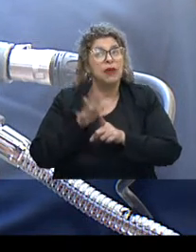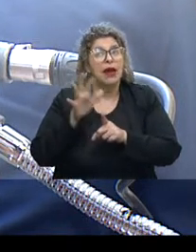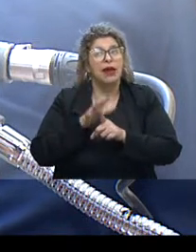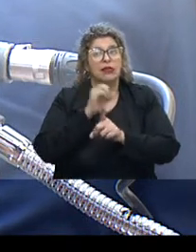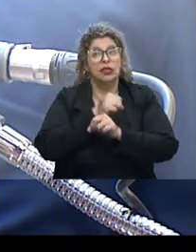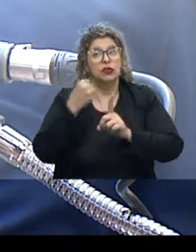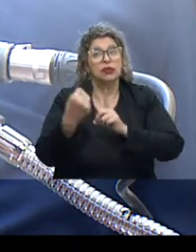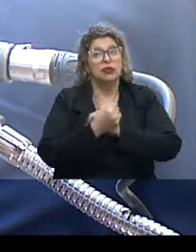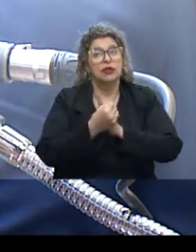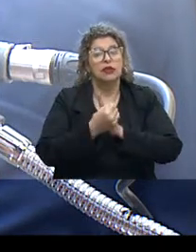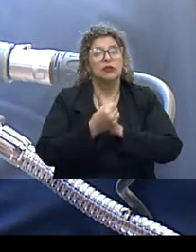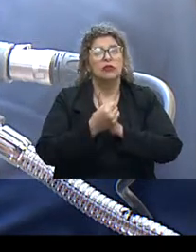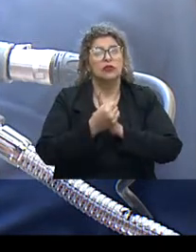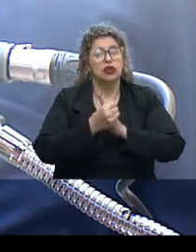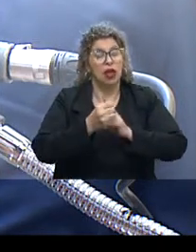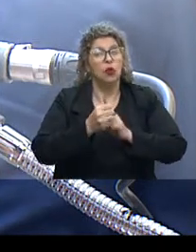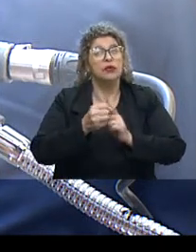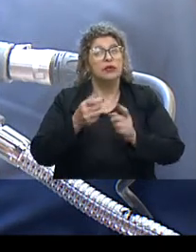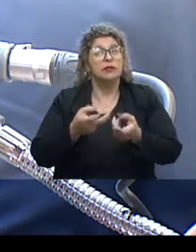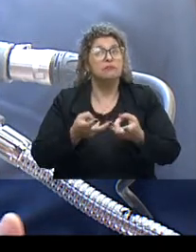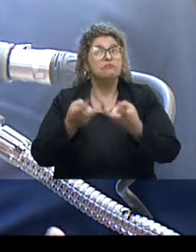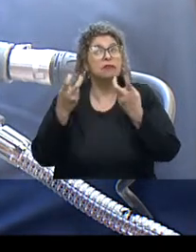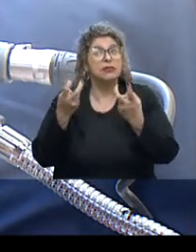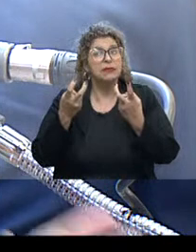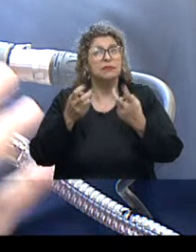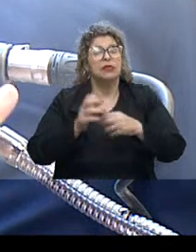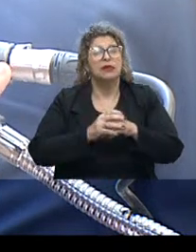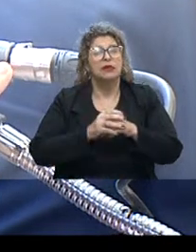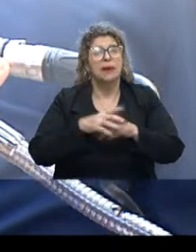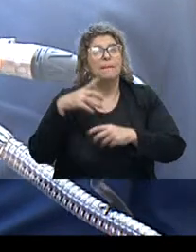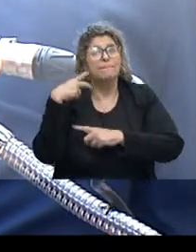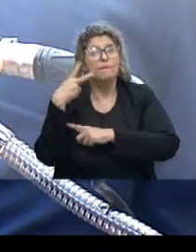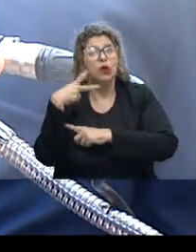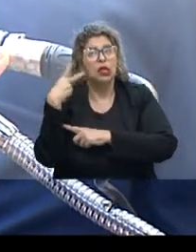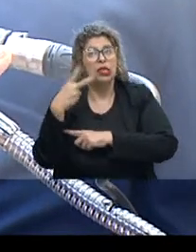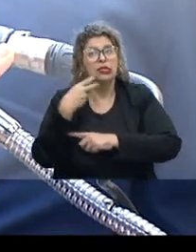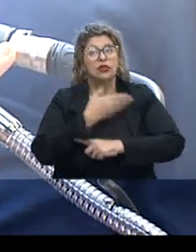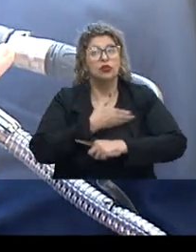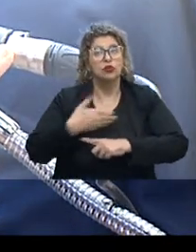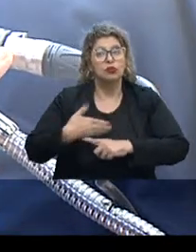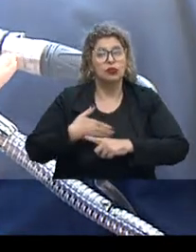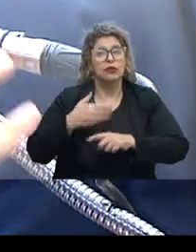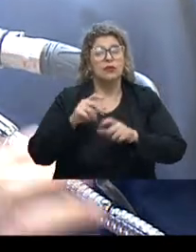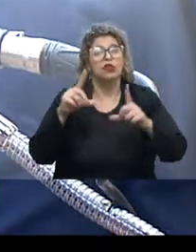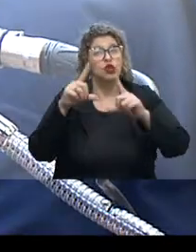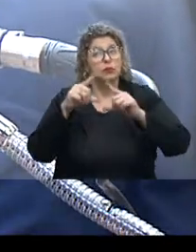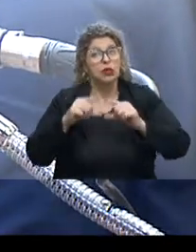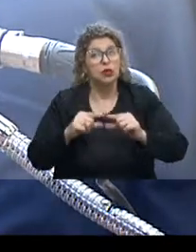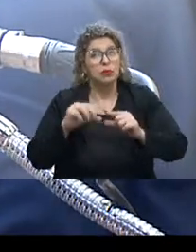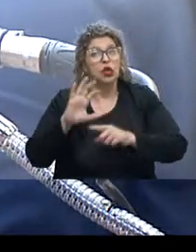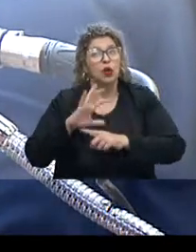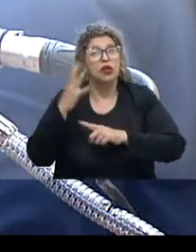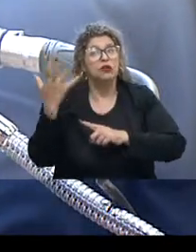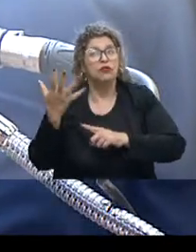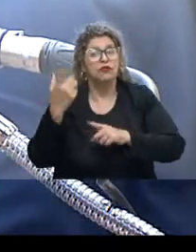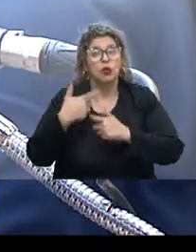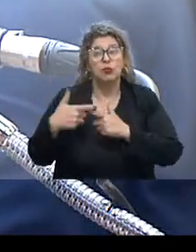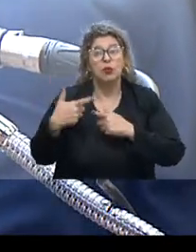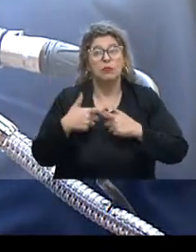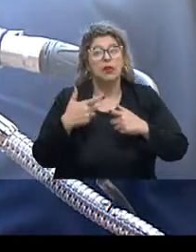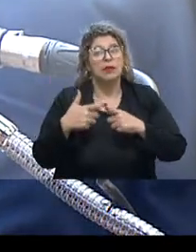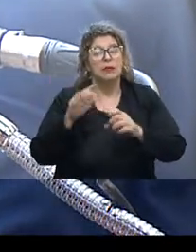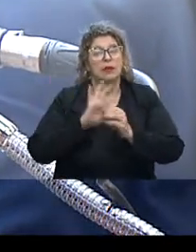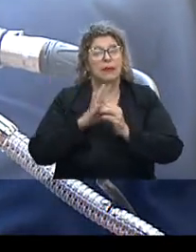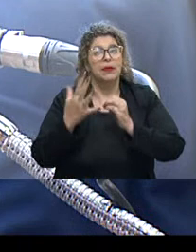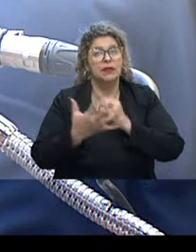sociedade já podem começar a ser medidos e, por consequência, políticas públicas que venham a mitigar ou resolver o problema gerado pela